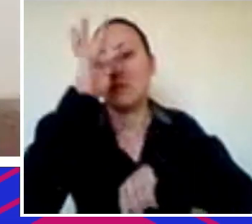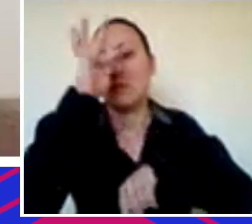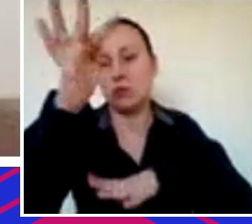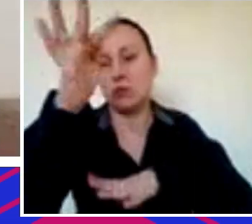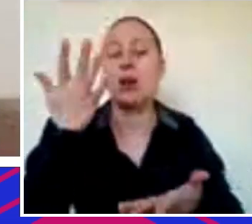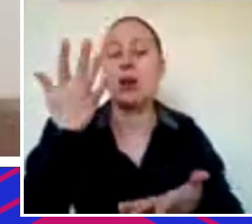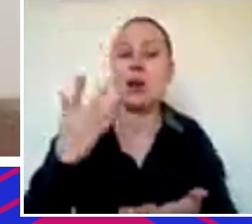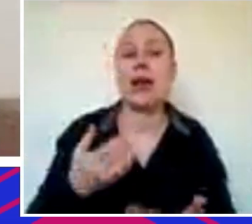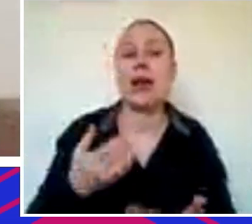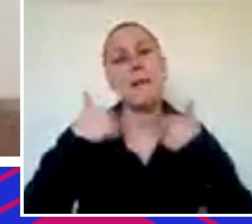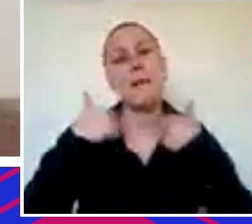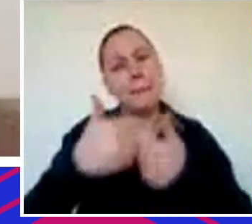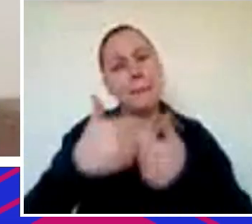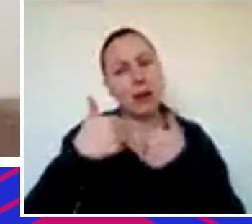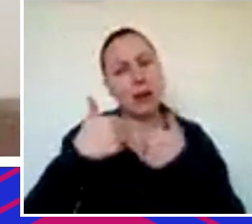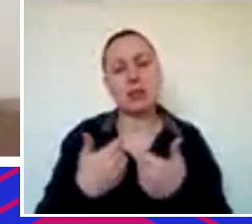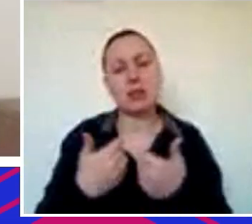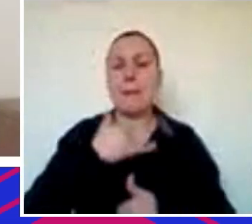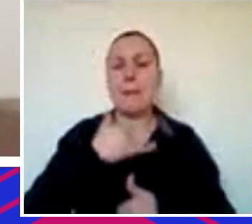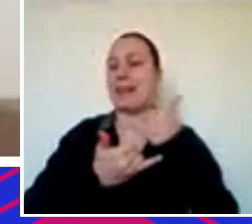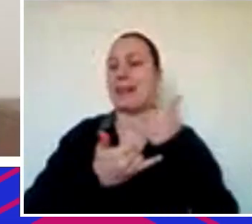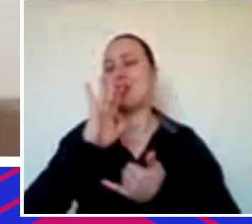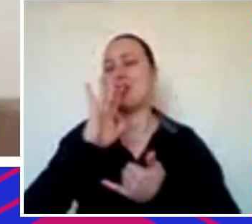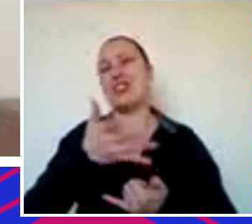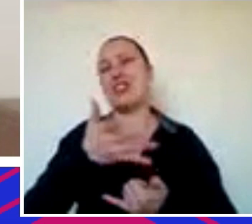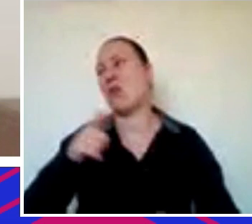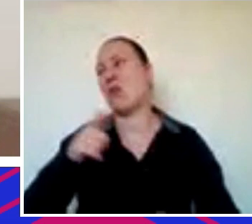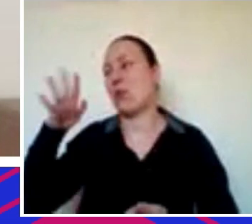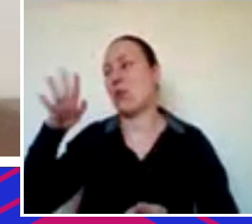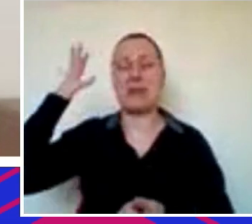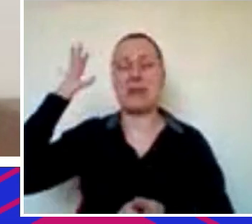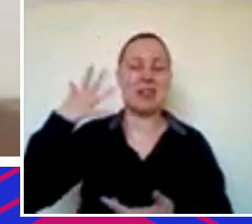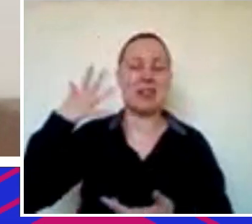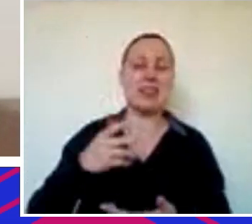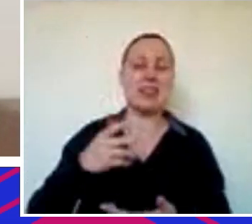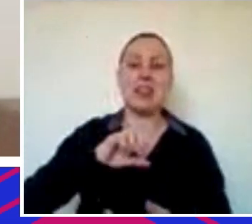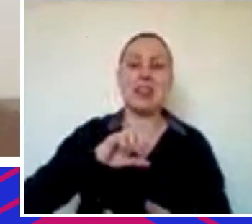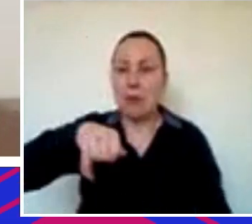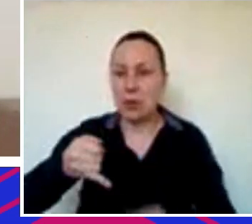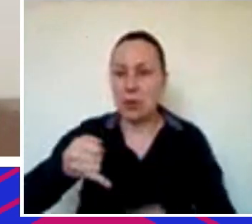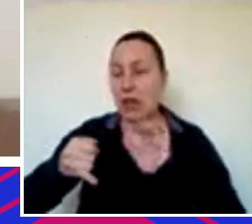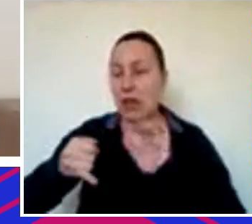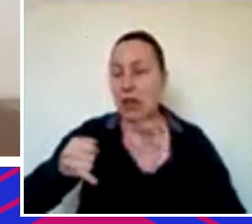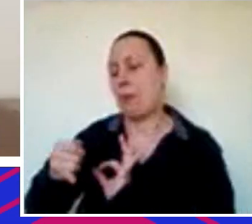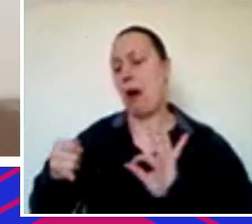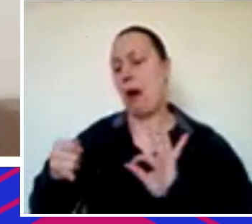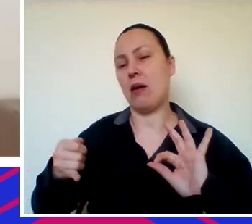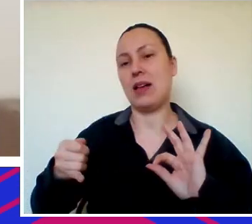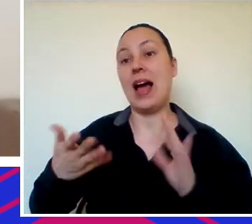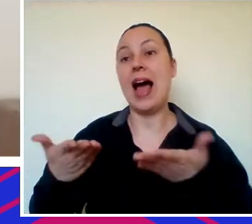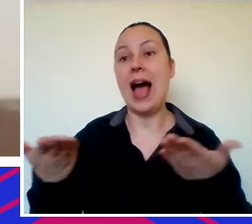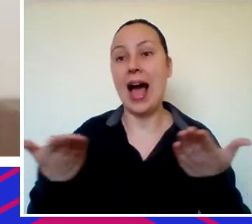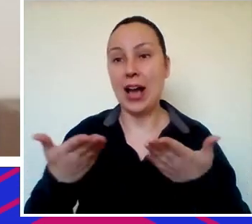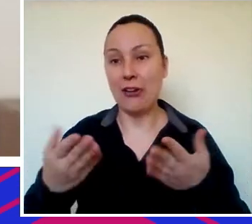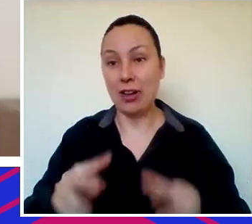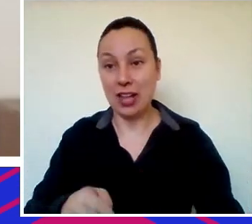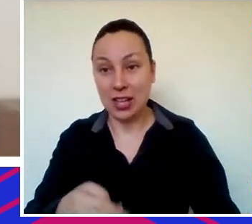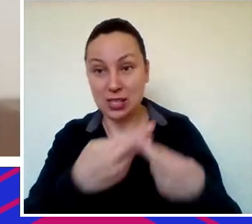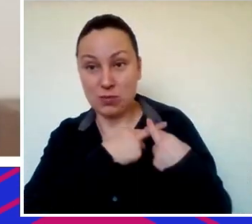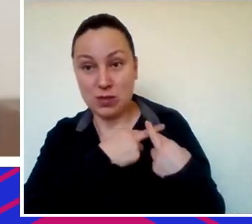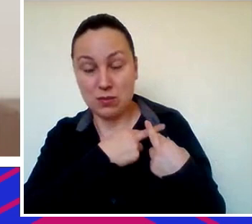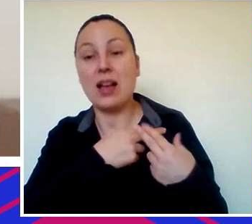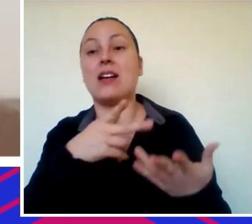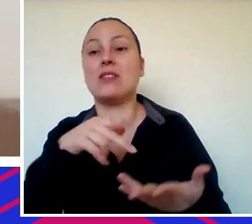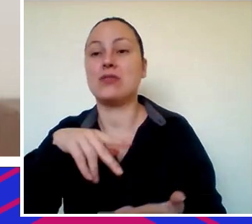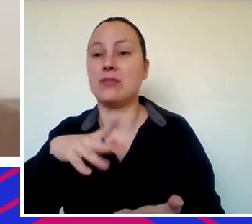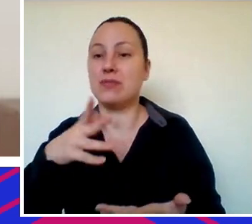brinquei já em outros eventos, né? O que era uma oportunidade incrível virou uma responsabilidade cívica, né? O tipo